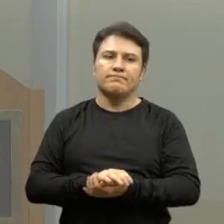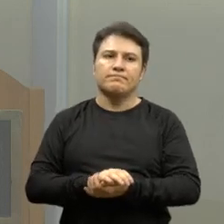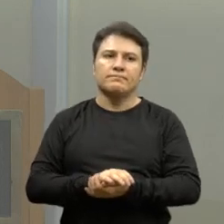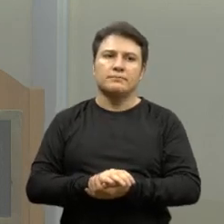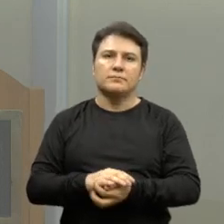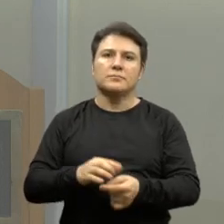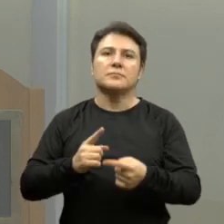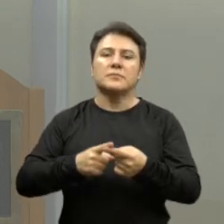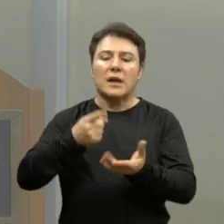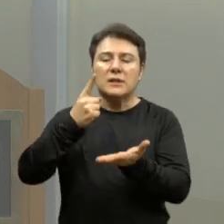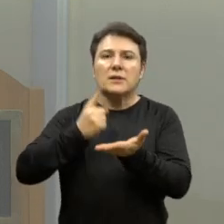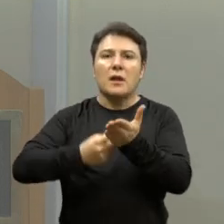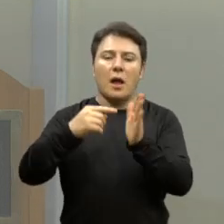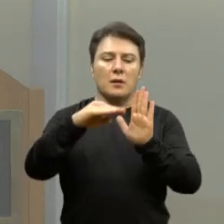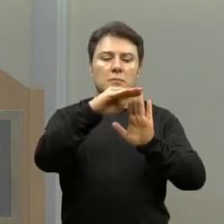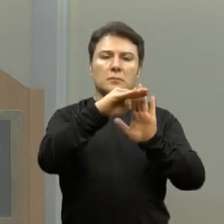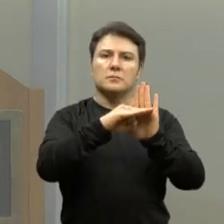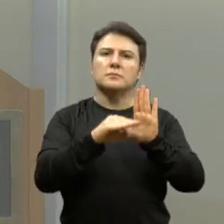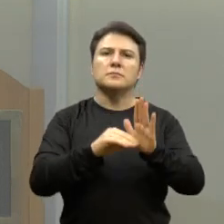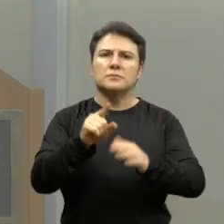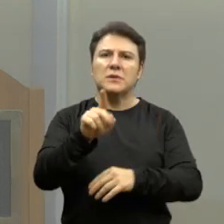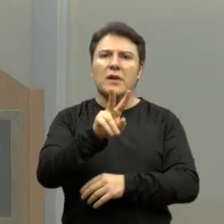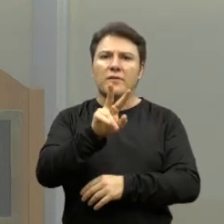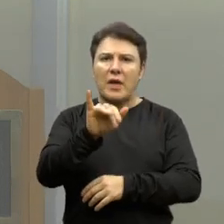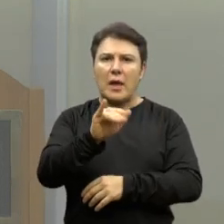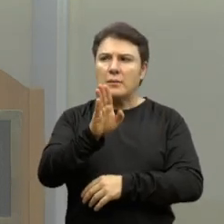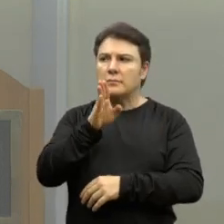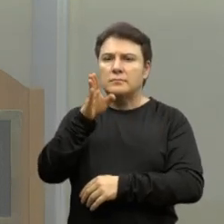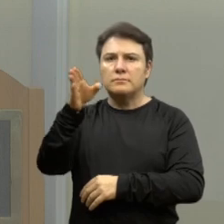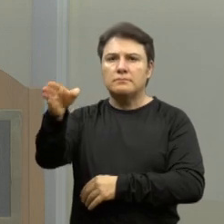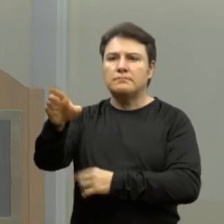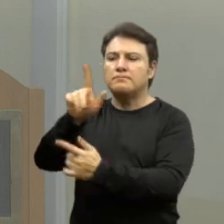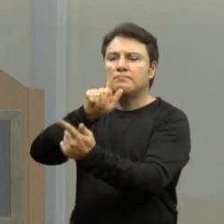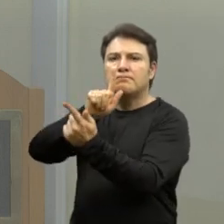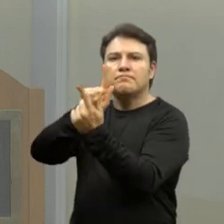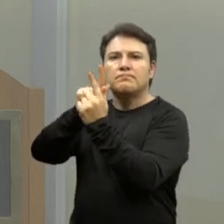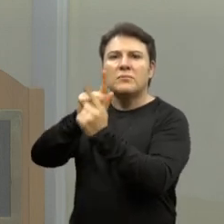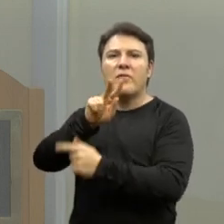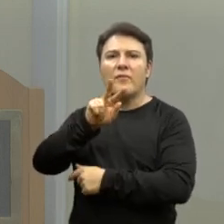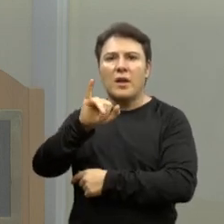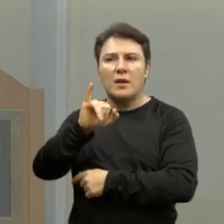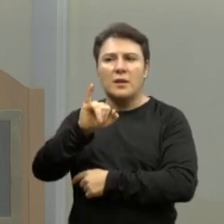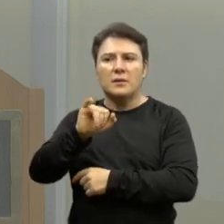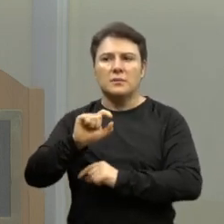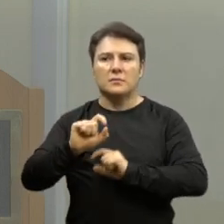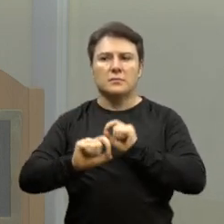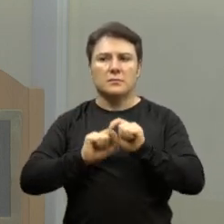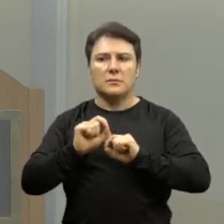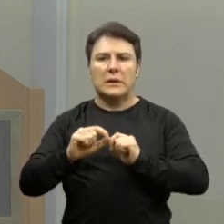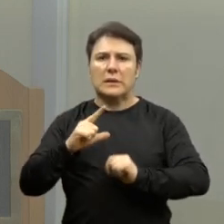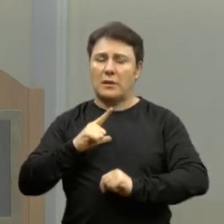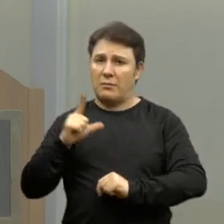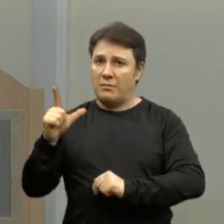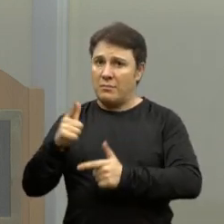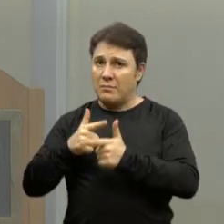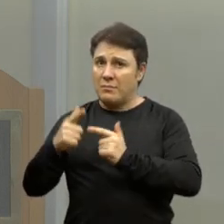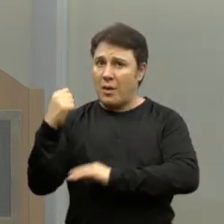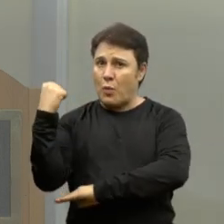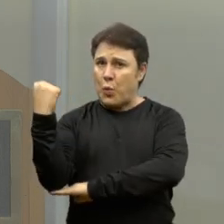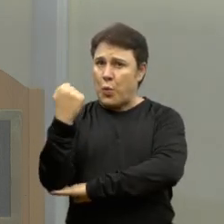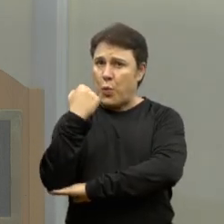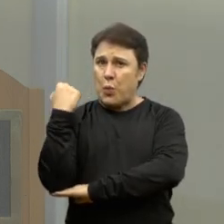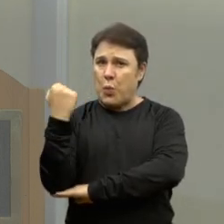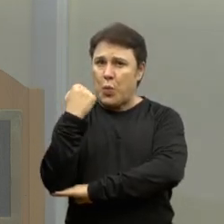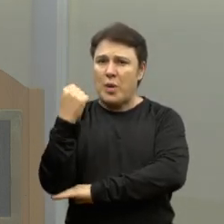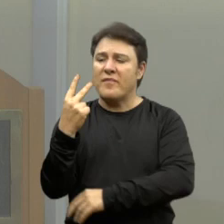É agendamento. Você vai lá para ser atendido, com uma situação grave que está acontecendo, está